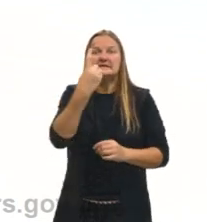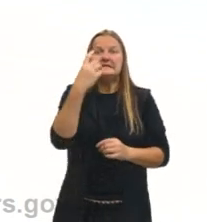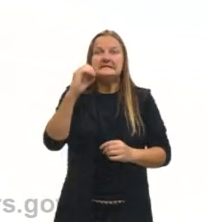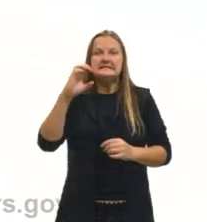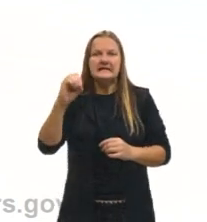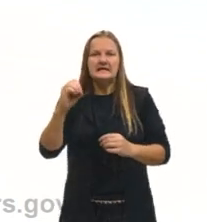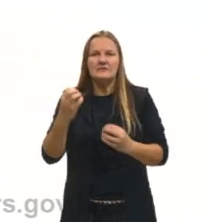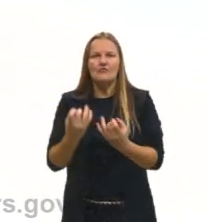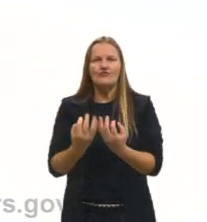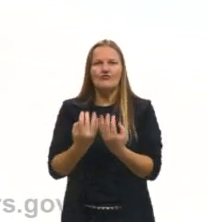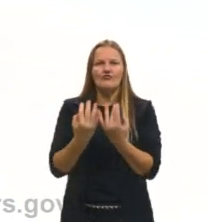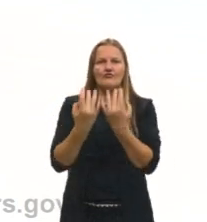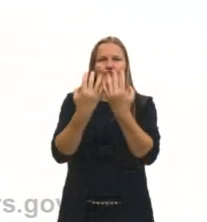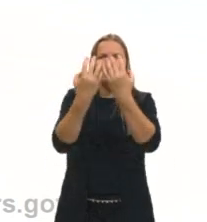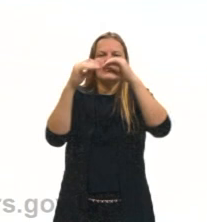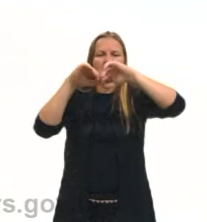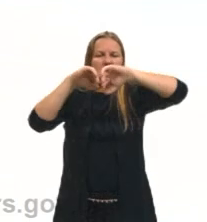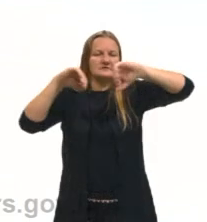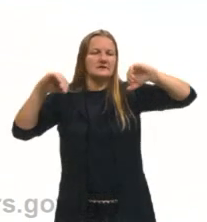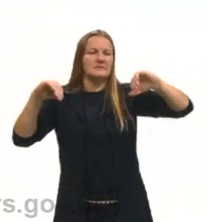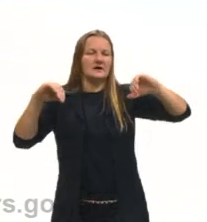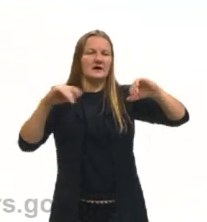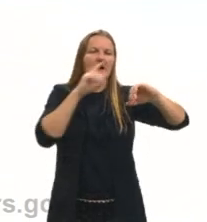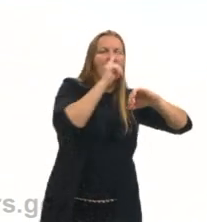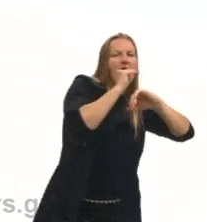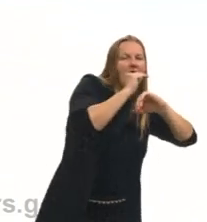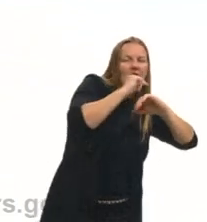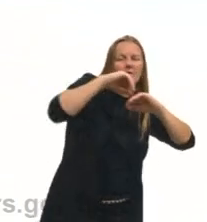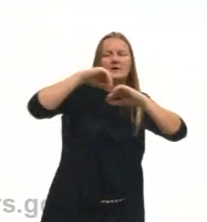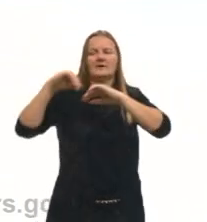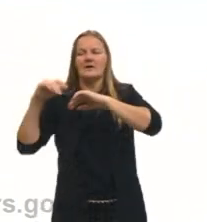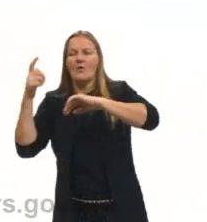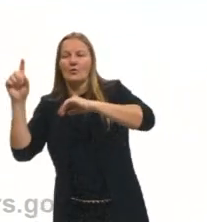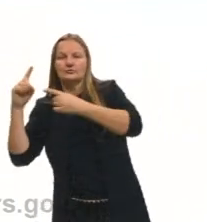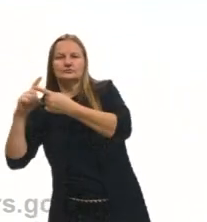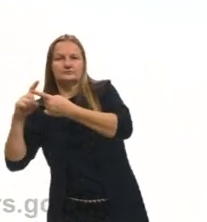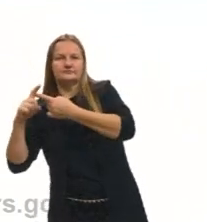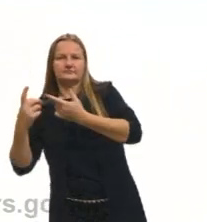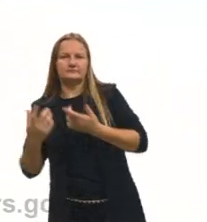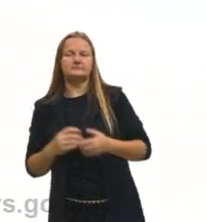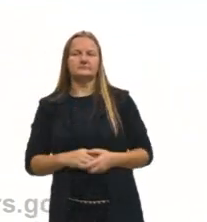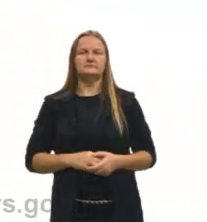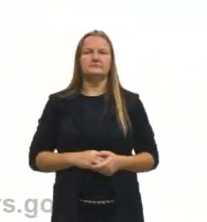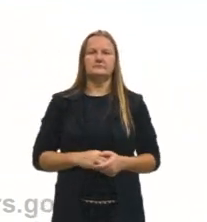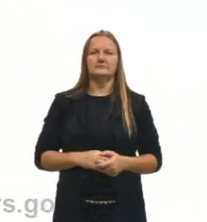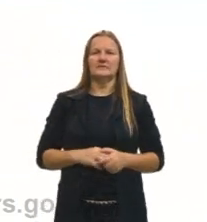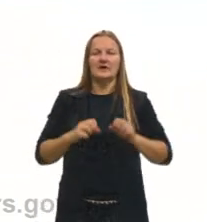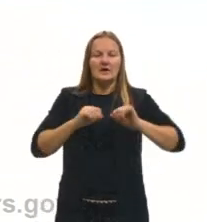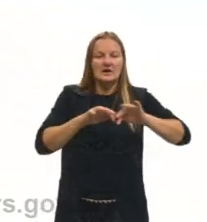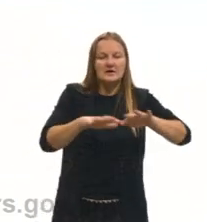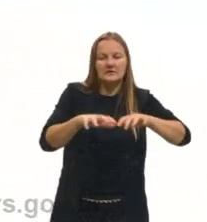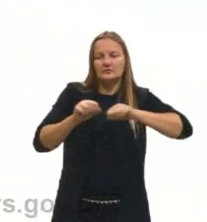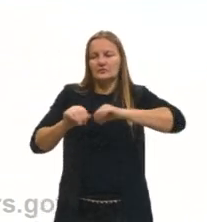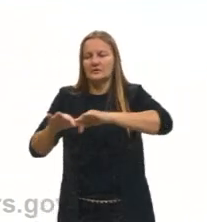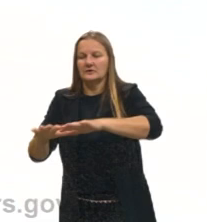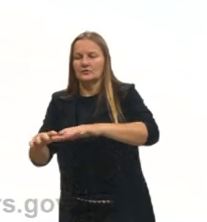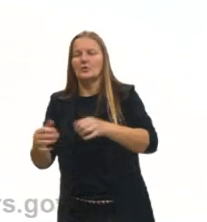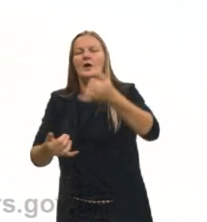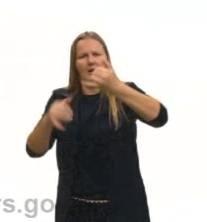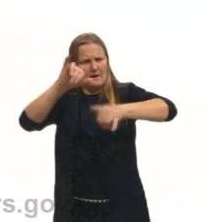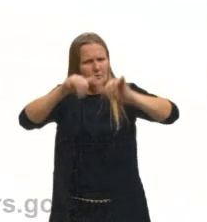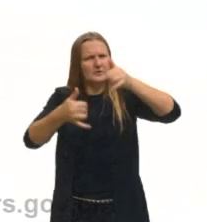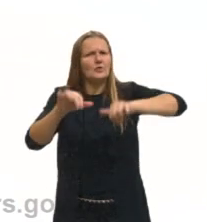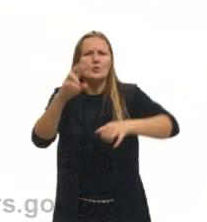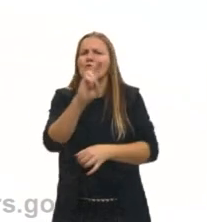coletar a água ali, retirar a água, separando essa minha solução homogênea de dois líquidos. É bem comum utilizados em laboratórios também,